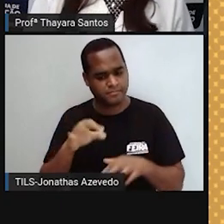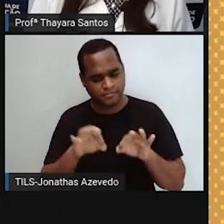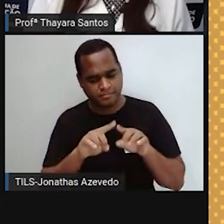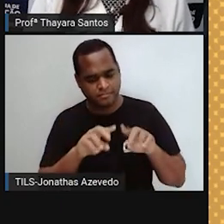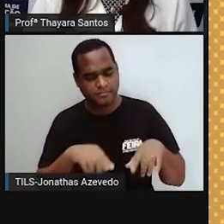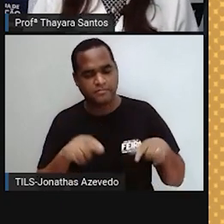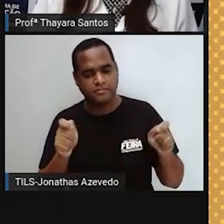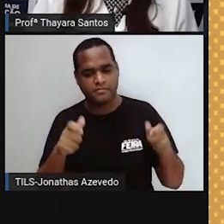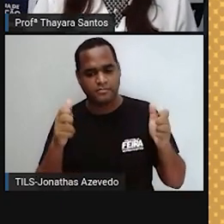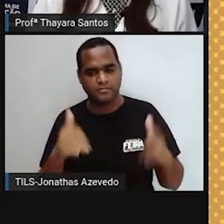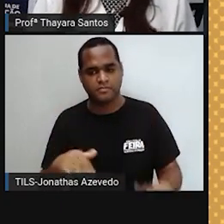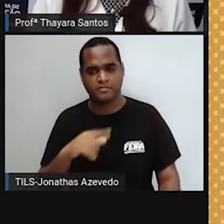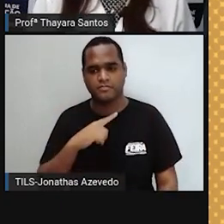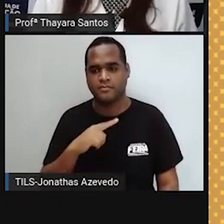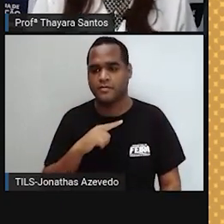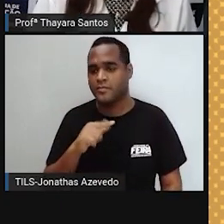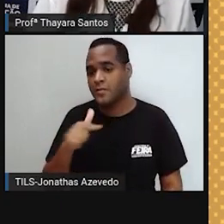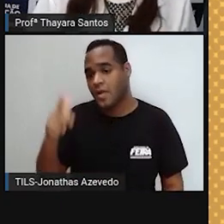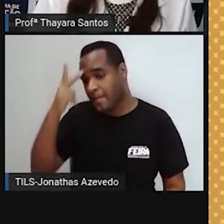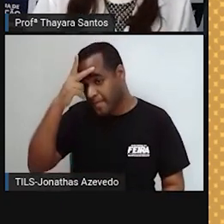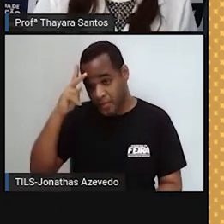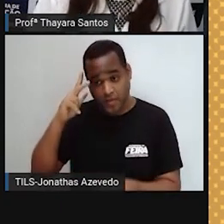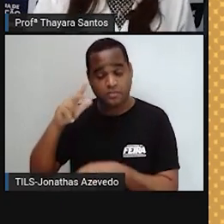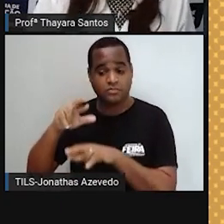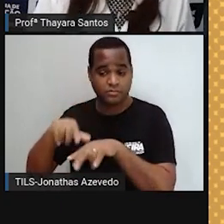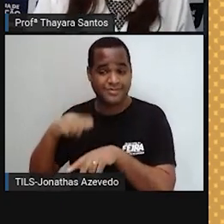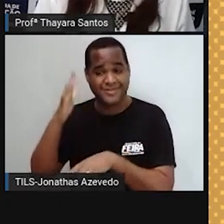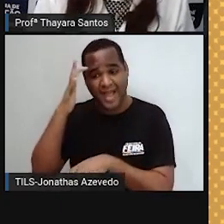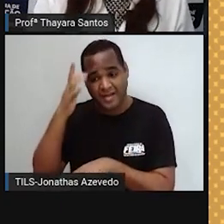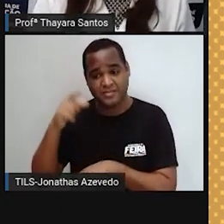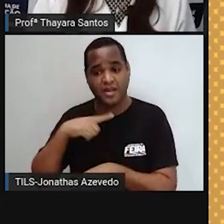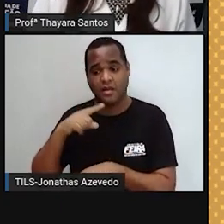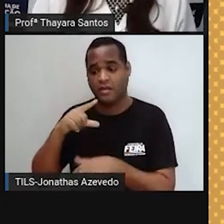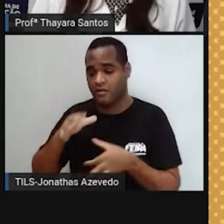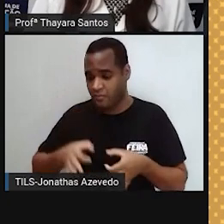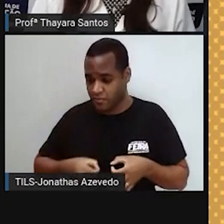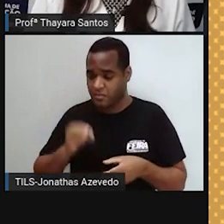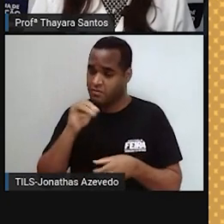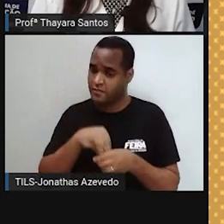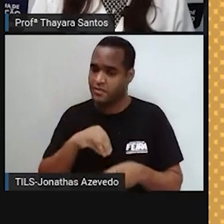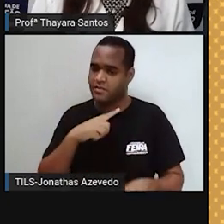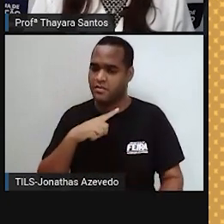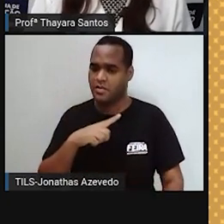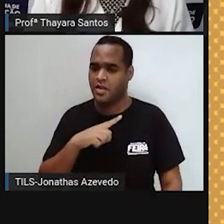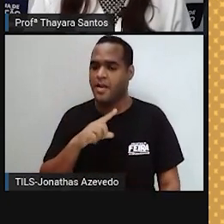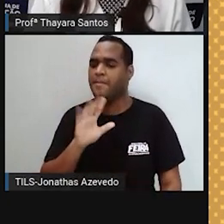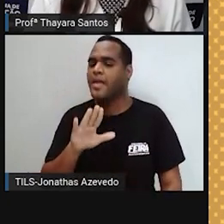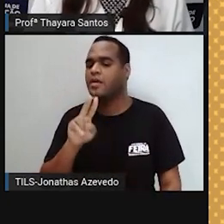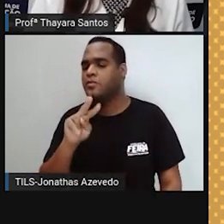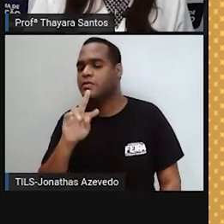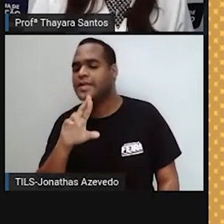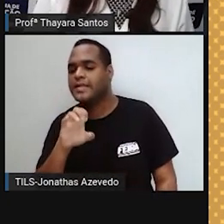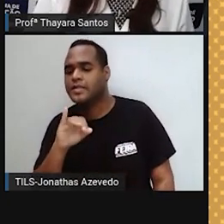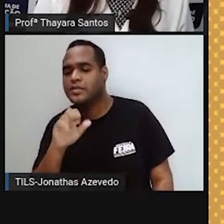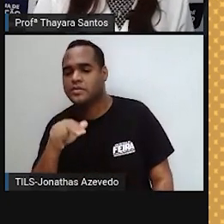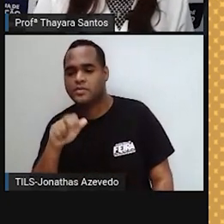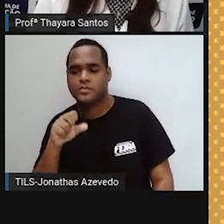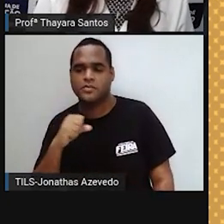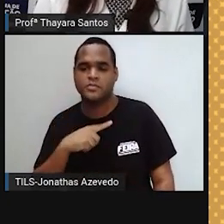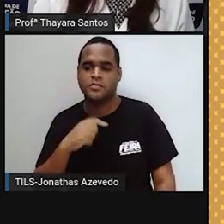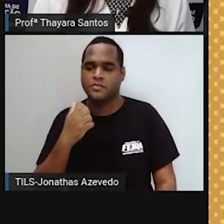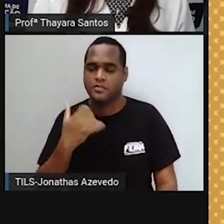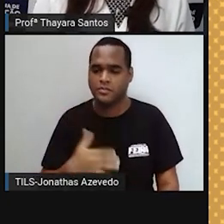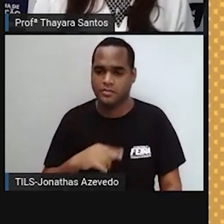é? Muita gente acha que é o útero, mas não é lá no útero. É lá nas tubas uterinas ou nas trompas de